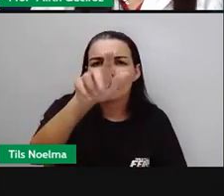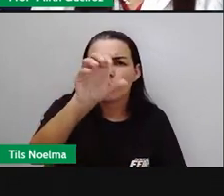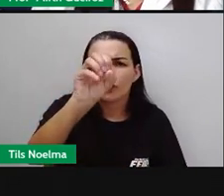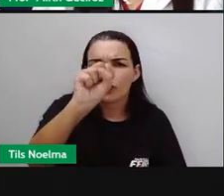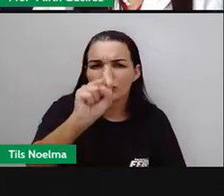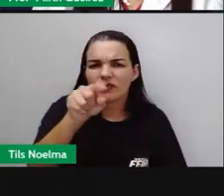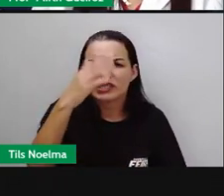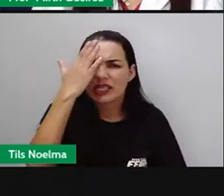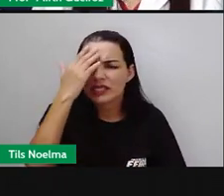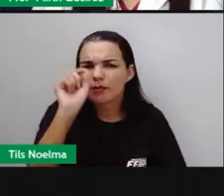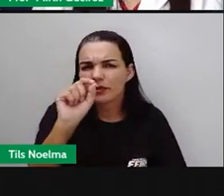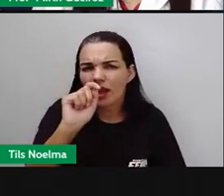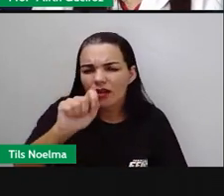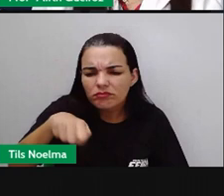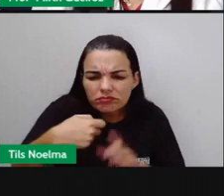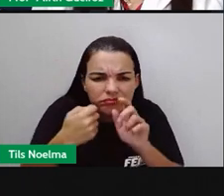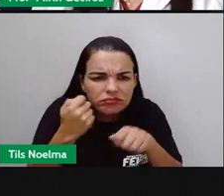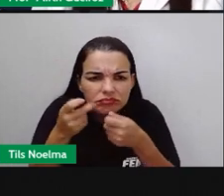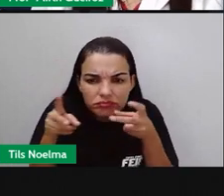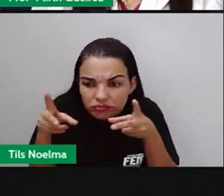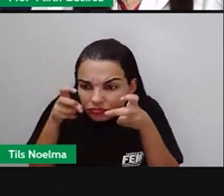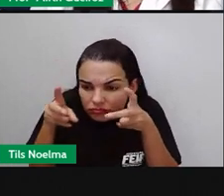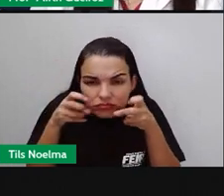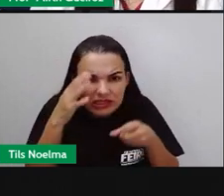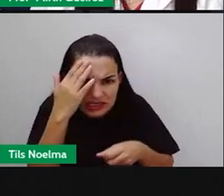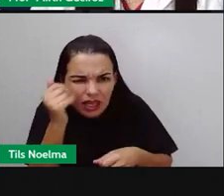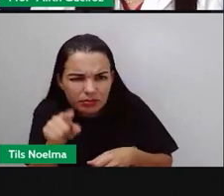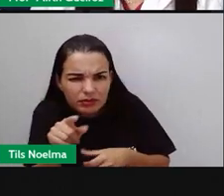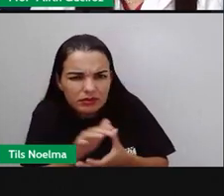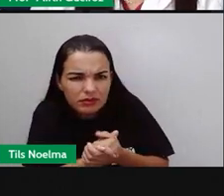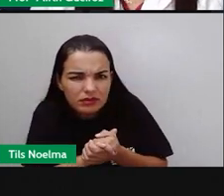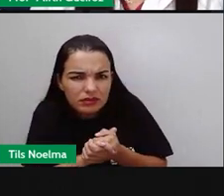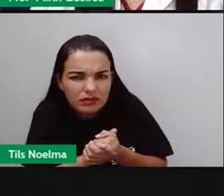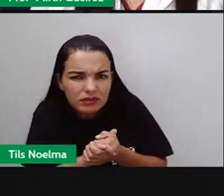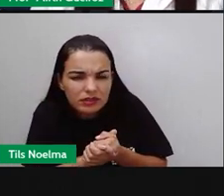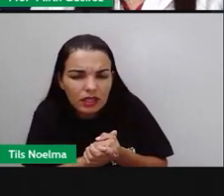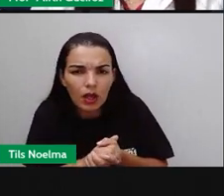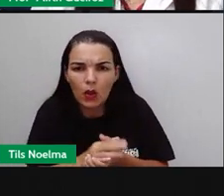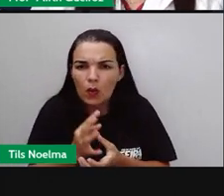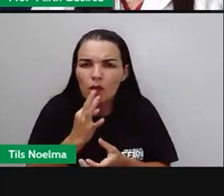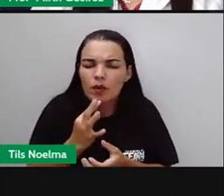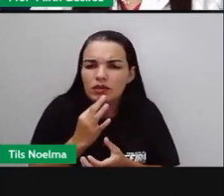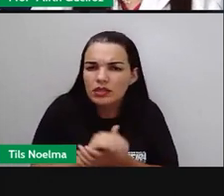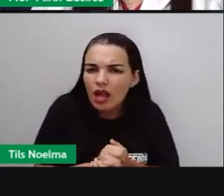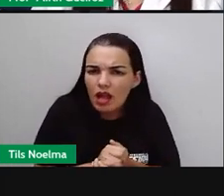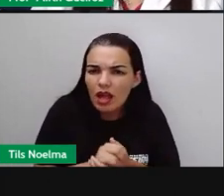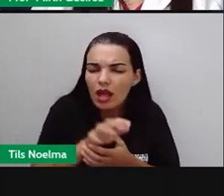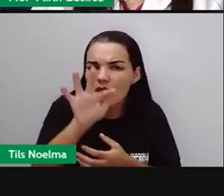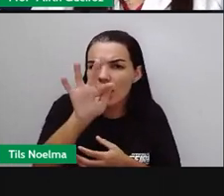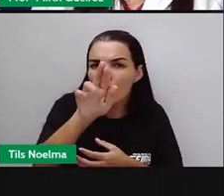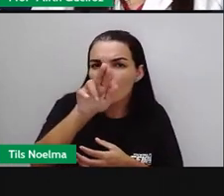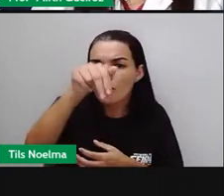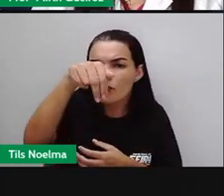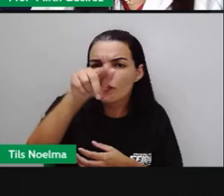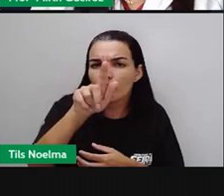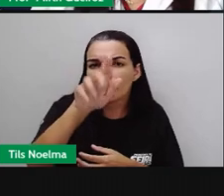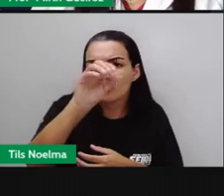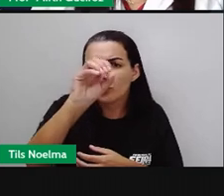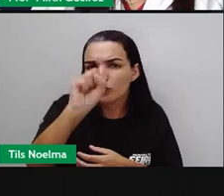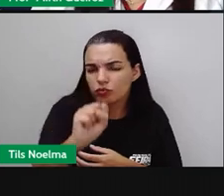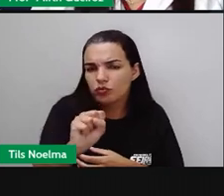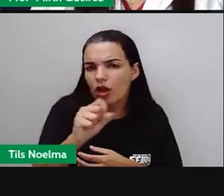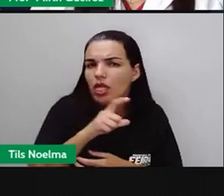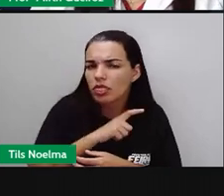saberia reconhecê-los? Será que vocês realmente sabem reconhecer o que é fungo? A gente sabe que tem fungos